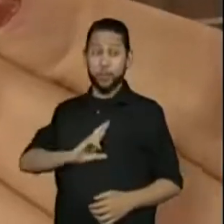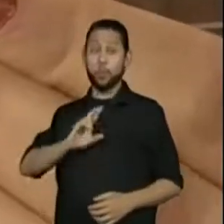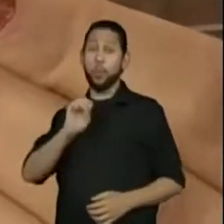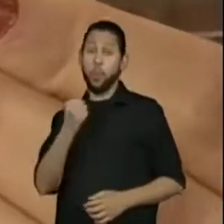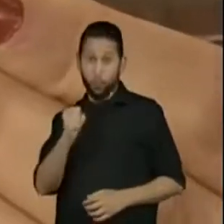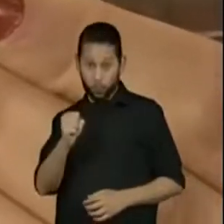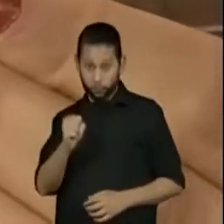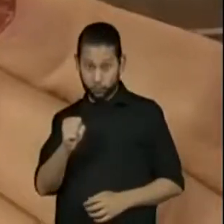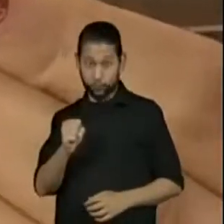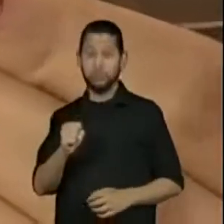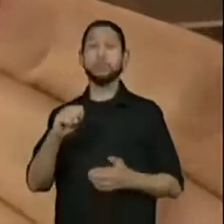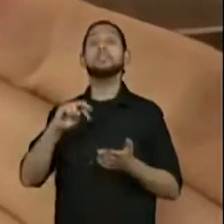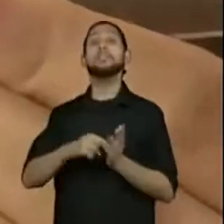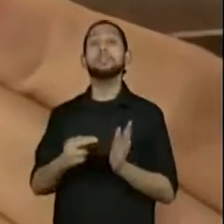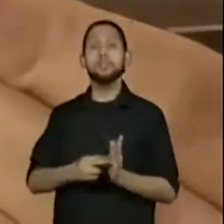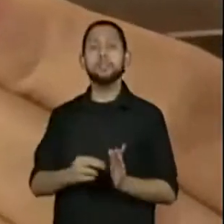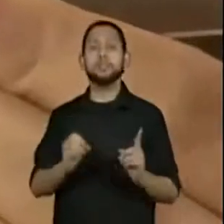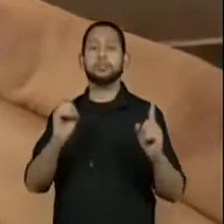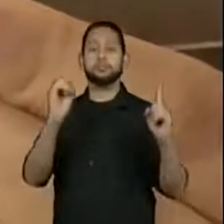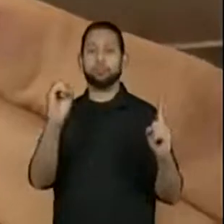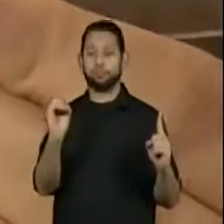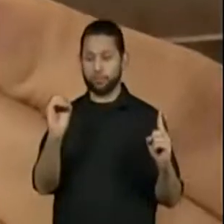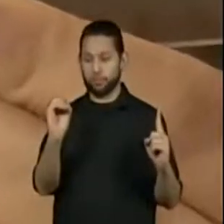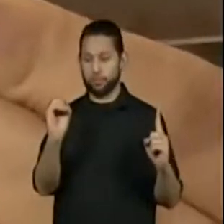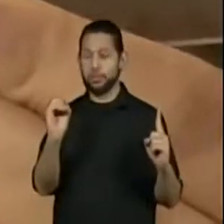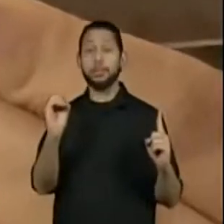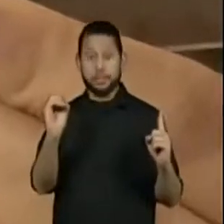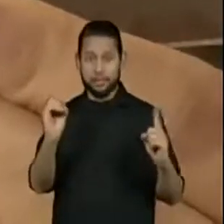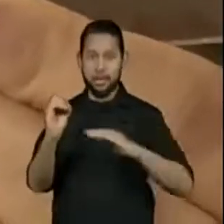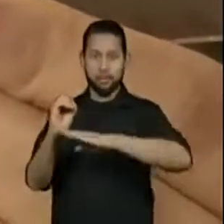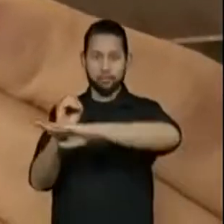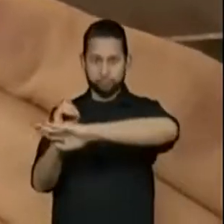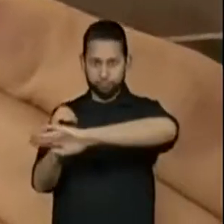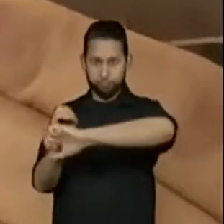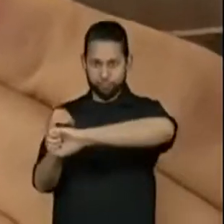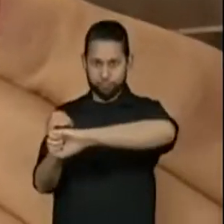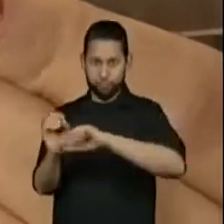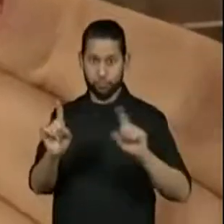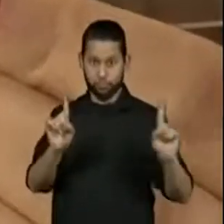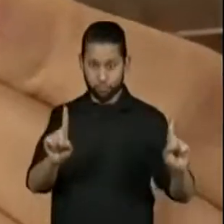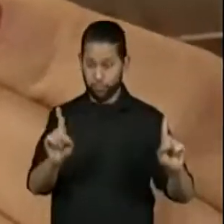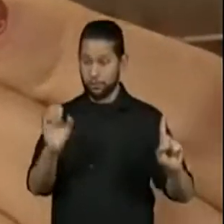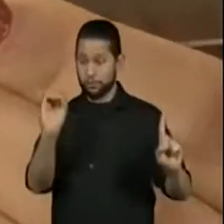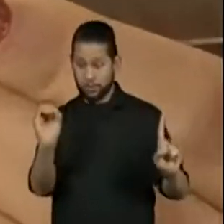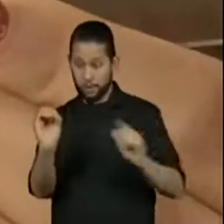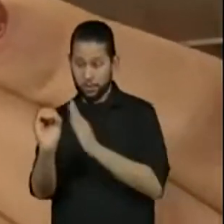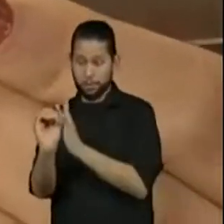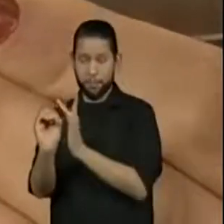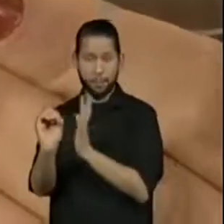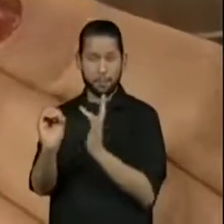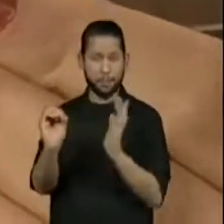Muito bem, Melina. Você acertou. Então, a fita vermelha mede 8